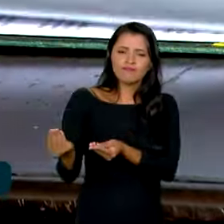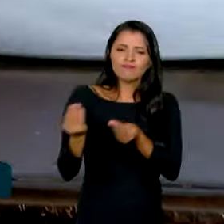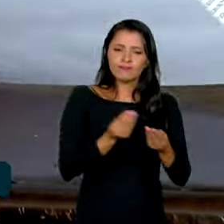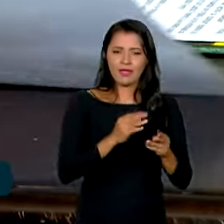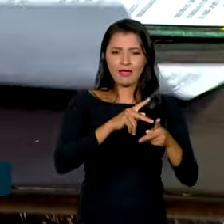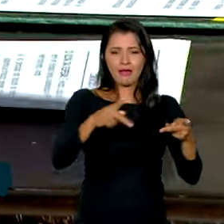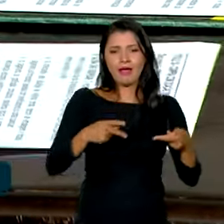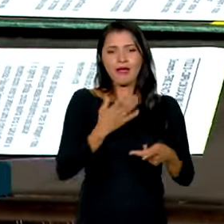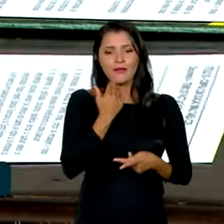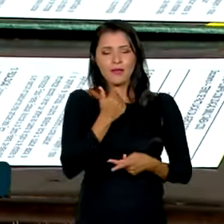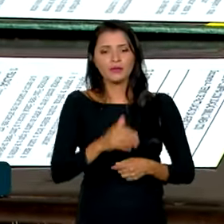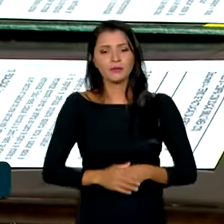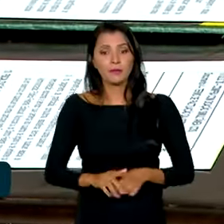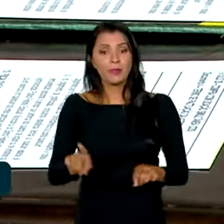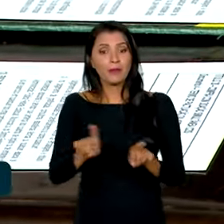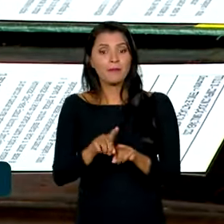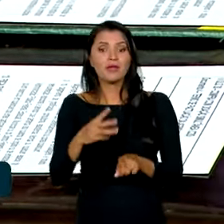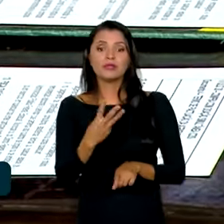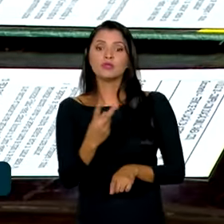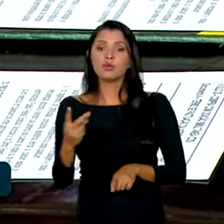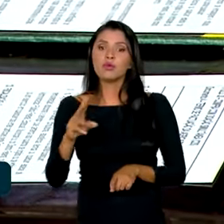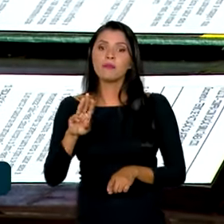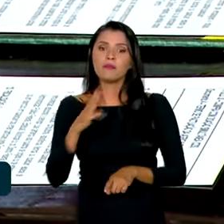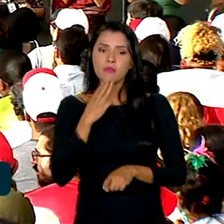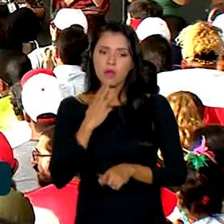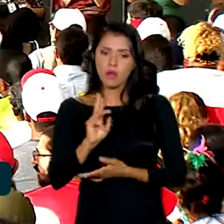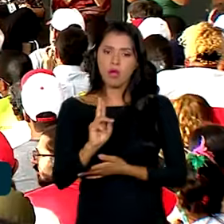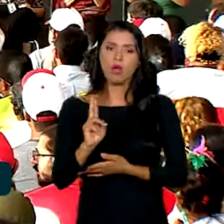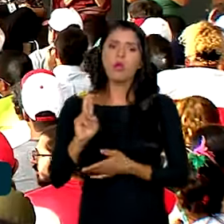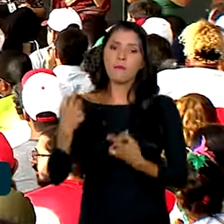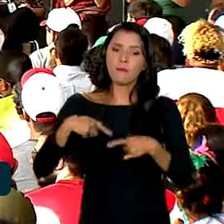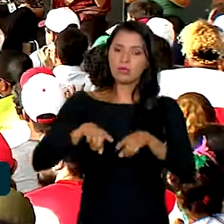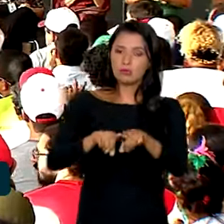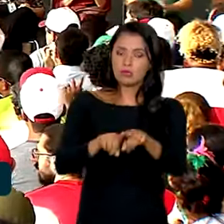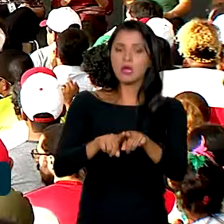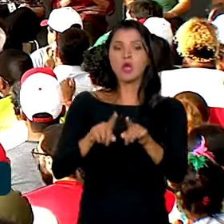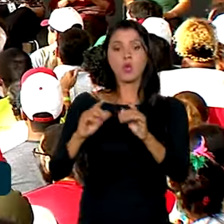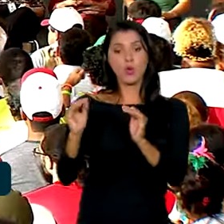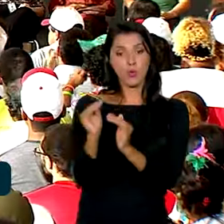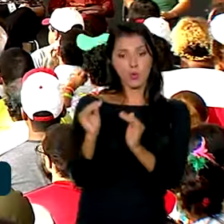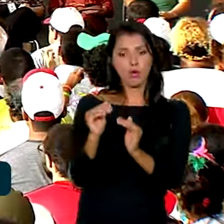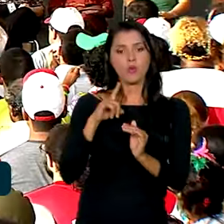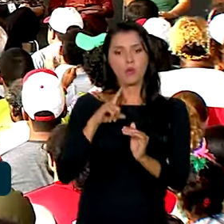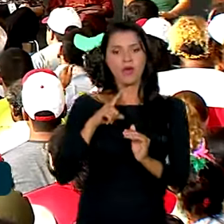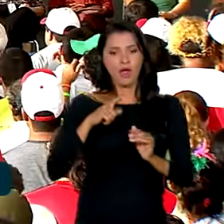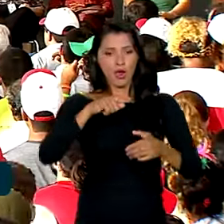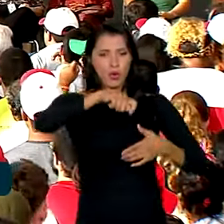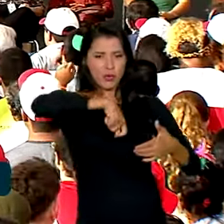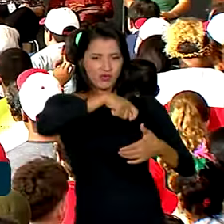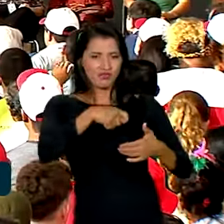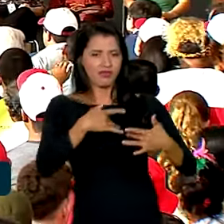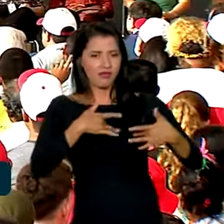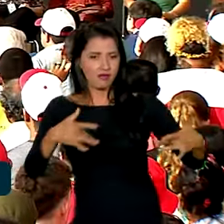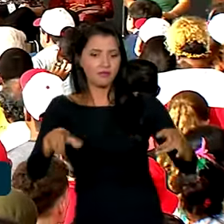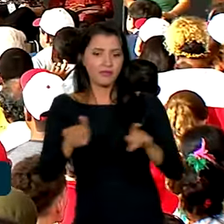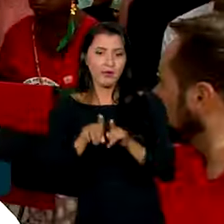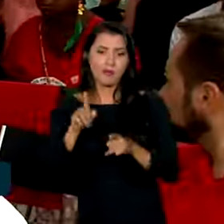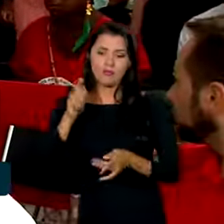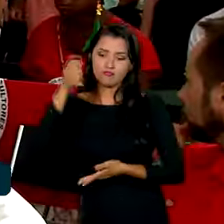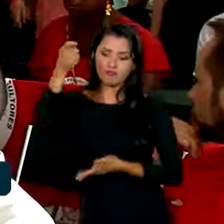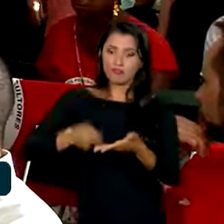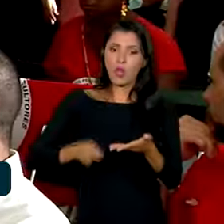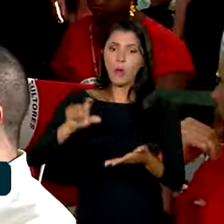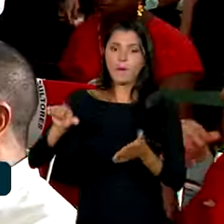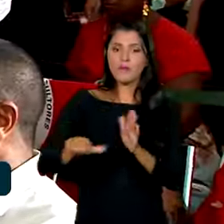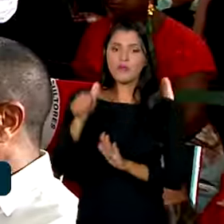30 milhões de reais em uma parceria com a Fundação do Banco do Brasil para cozinhas alimentares, além de ser firmado o primeiro contrato do